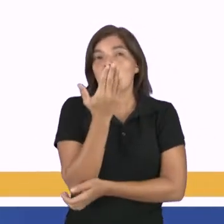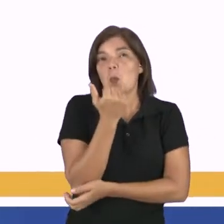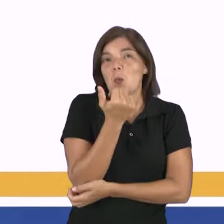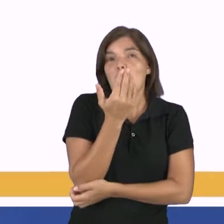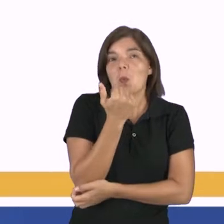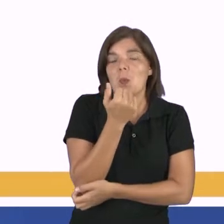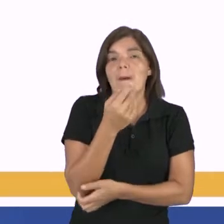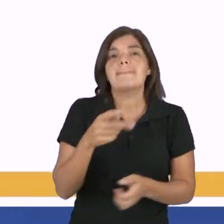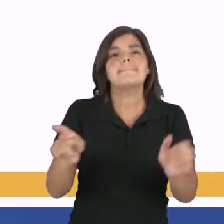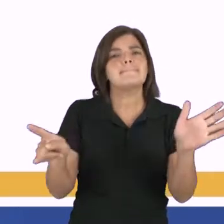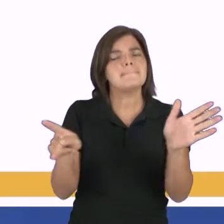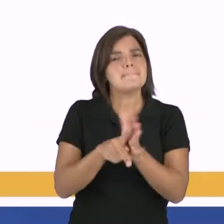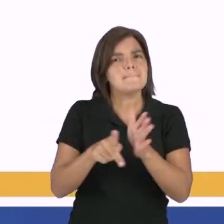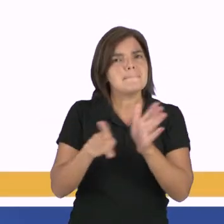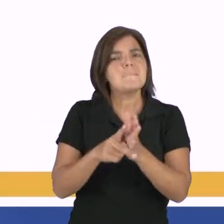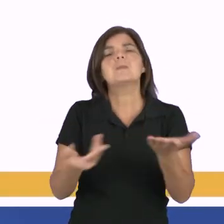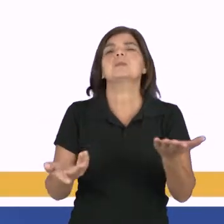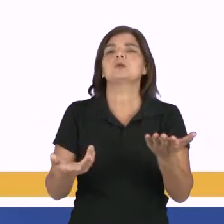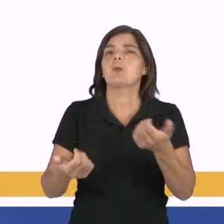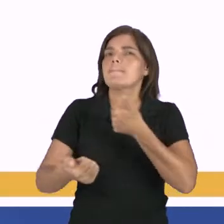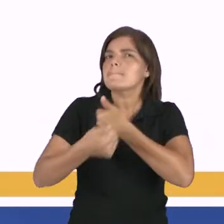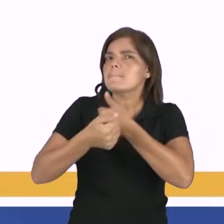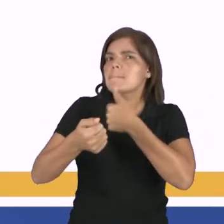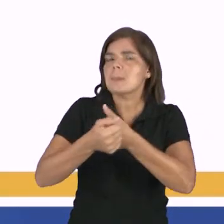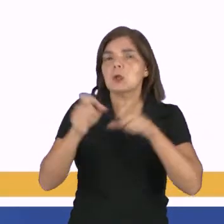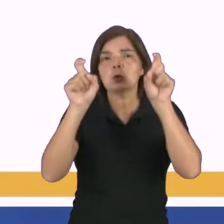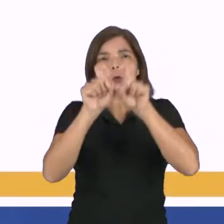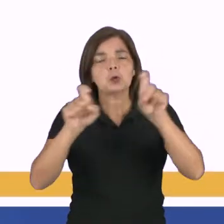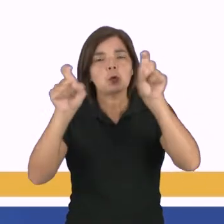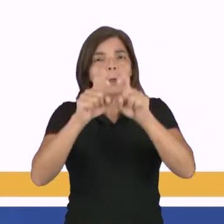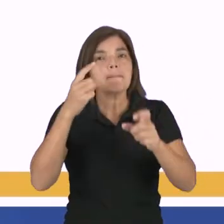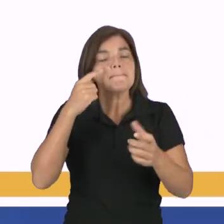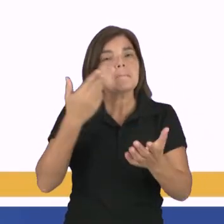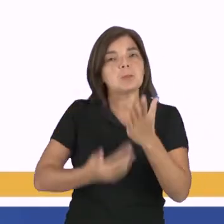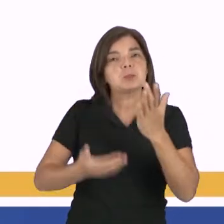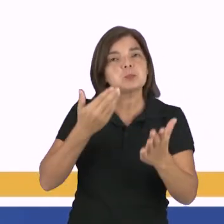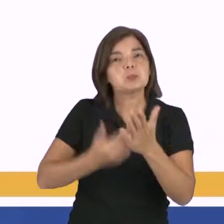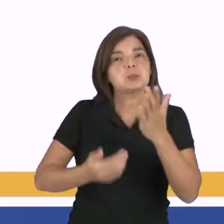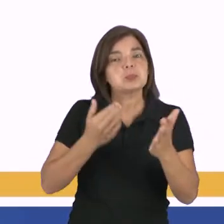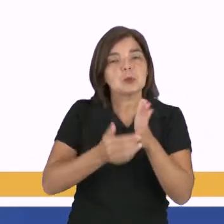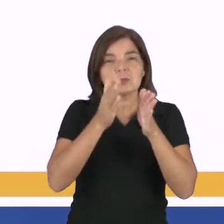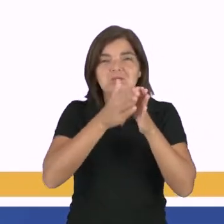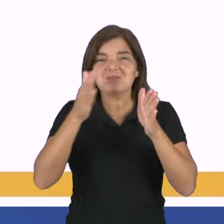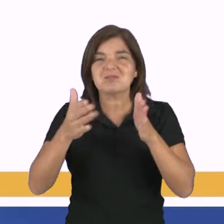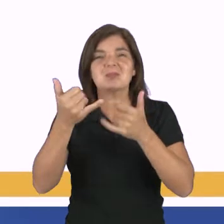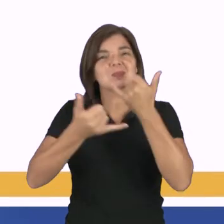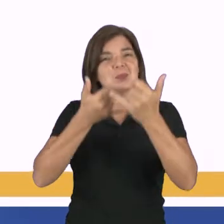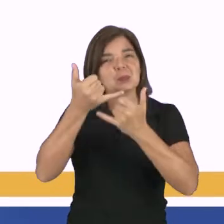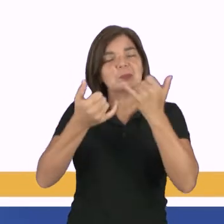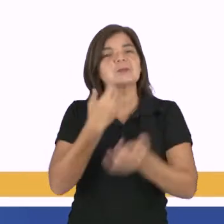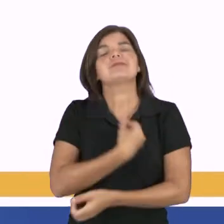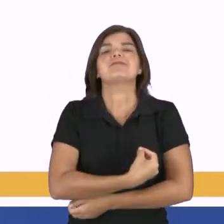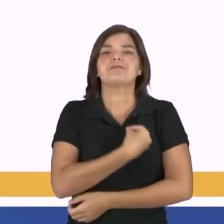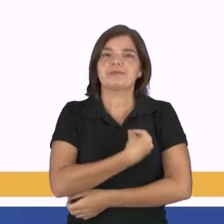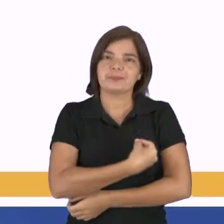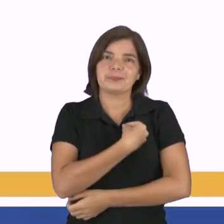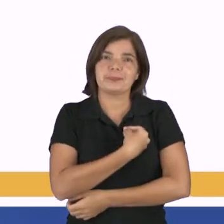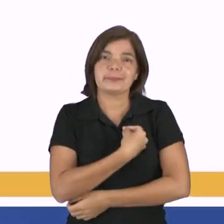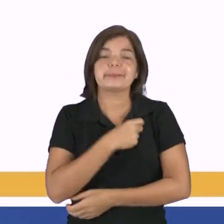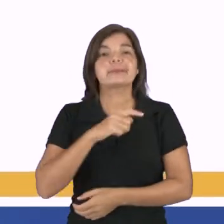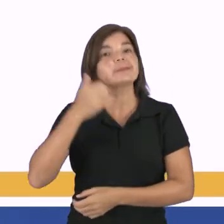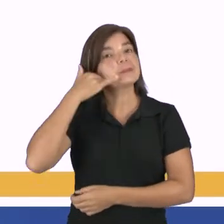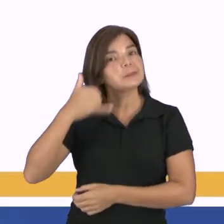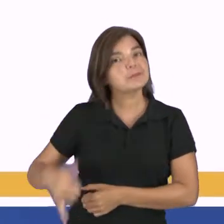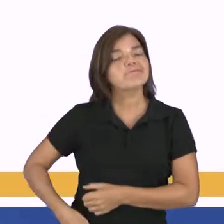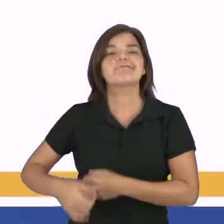próximo do computador, para que não perca nenhuma oportunidade das etapas dos jogos que está participando. Do